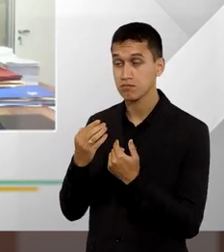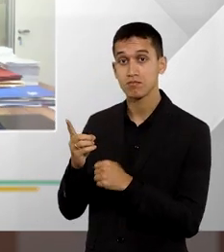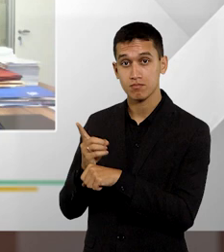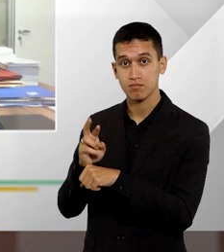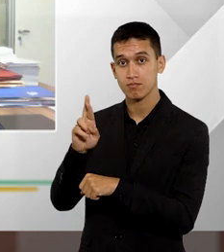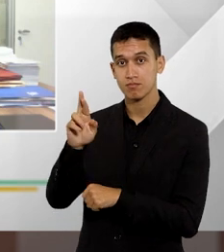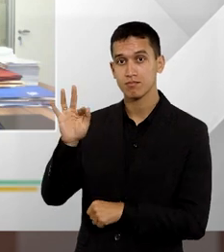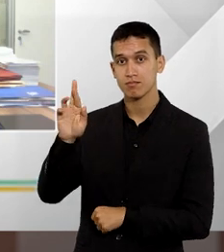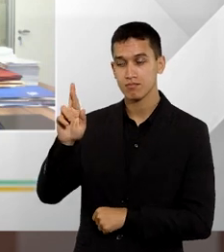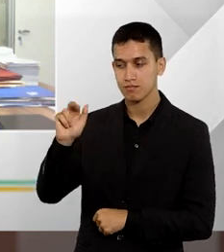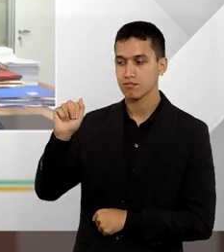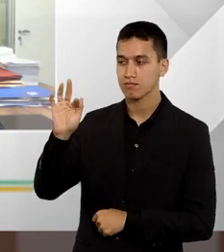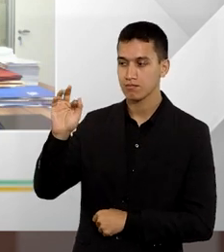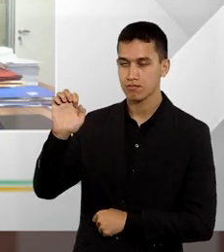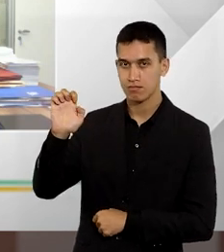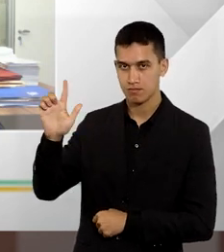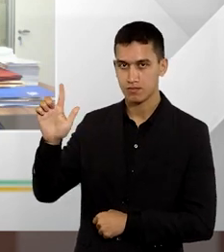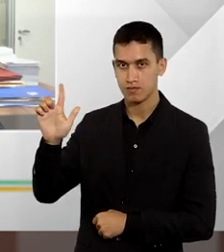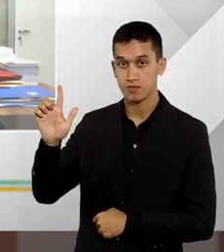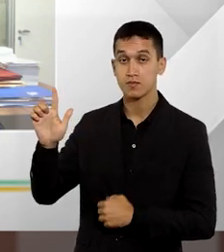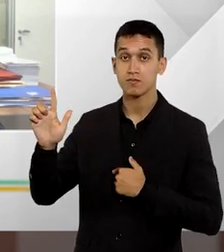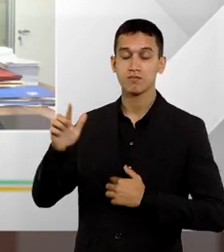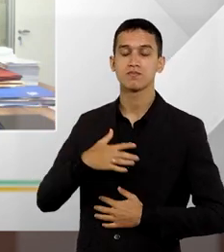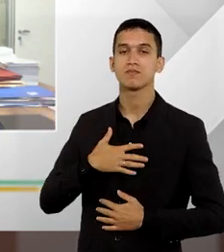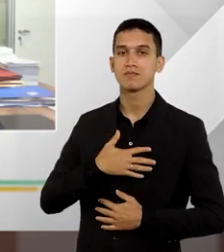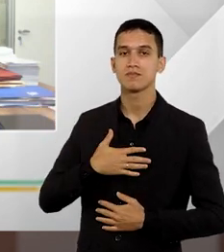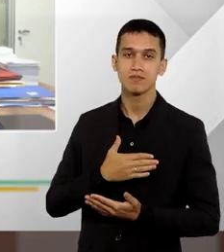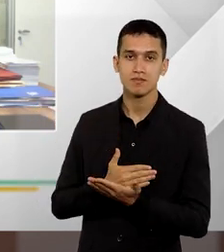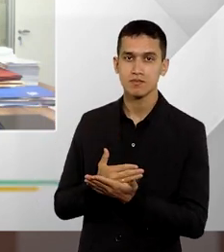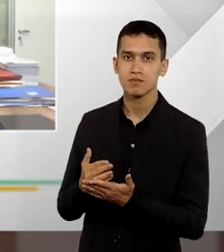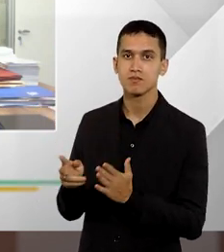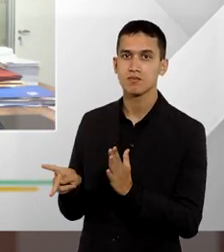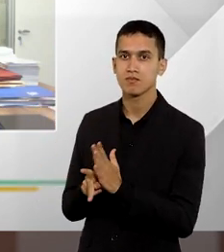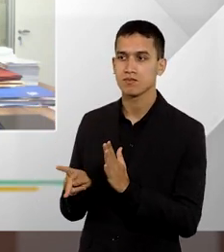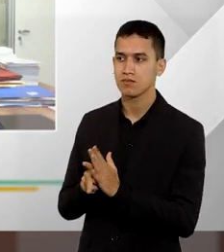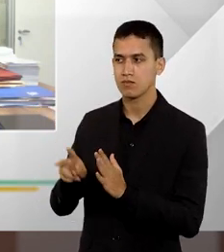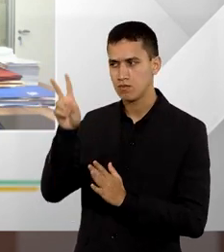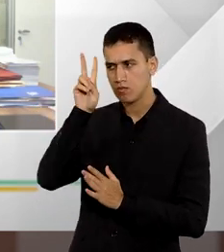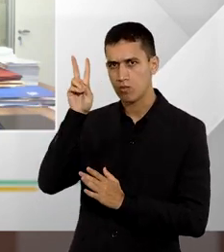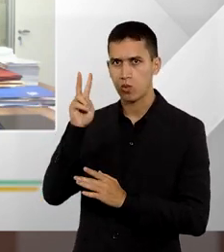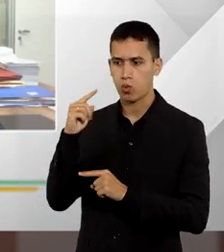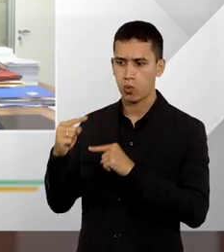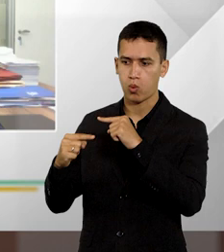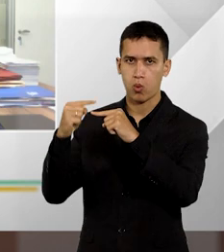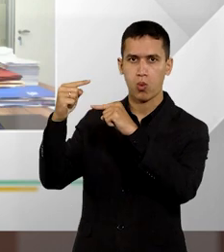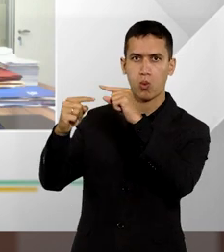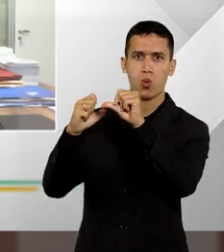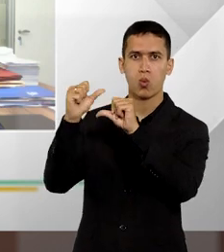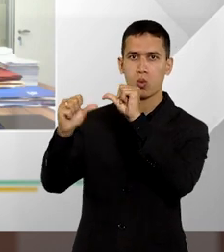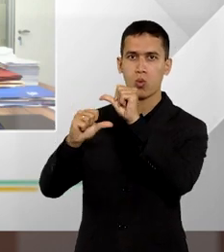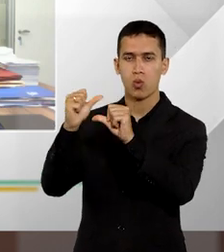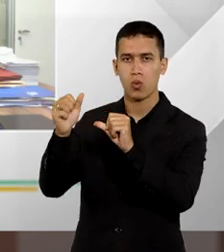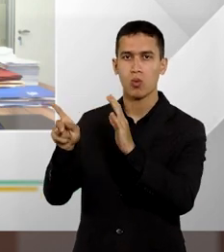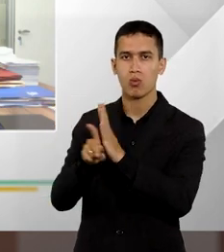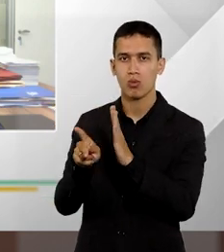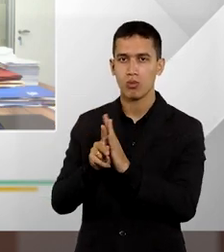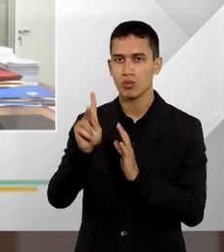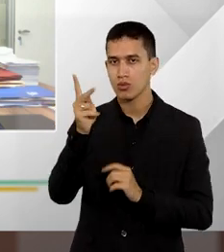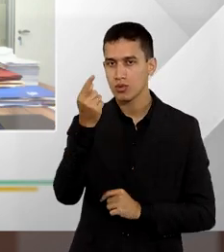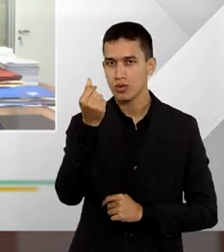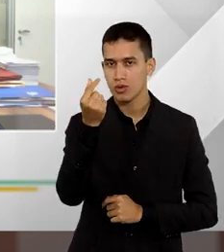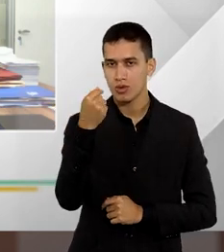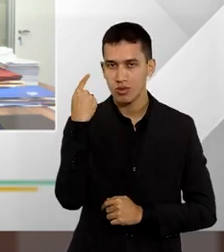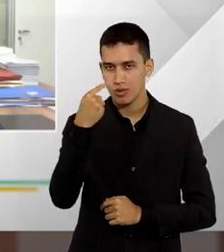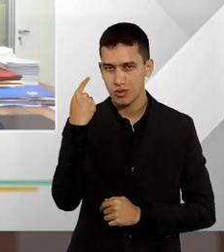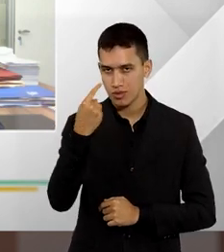Doutor Rafael, eu gostaria de começar justamente pela evolução histórica dos honorários até o Código de Processo Civil de